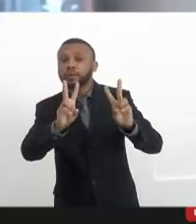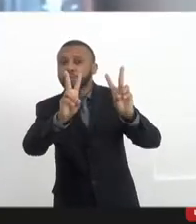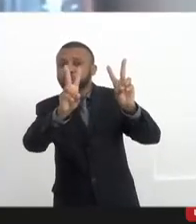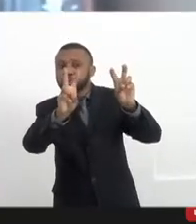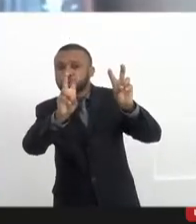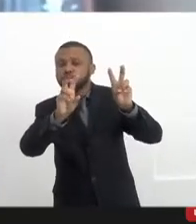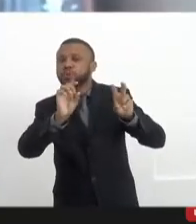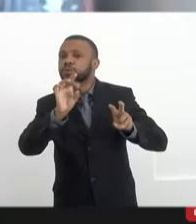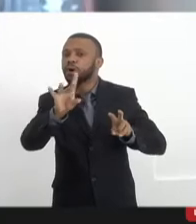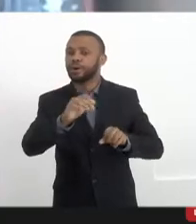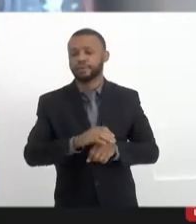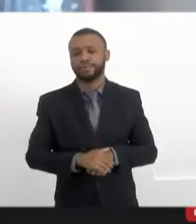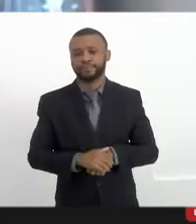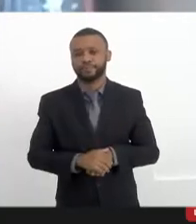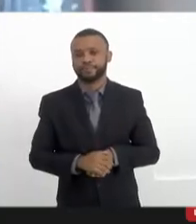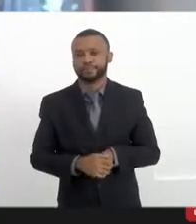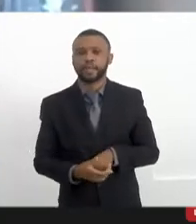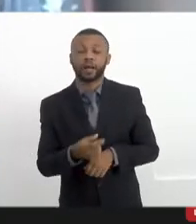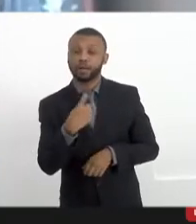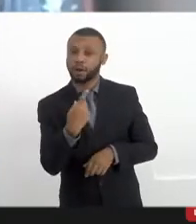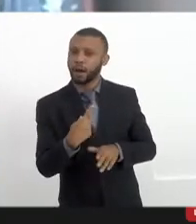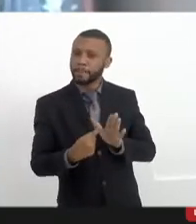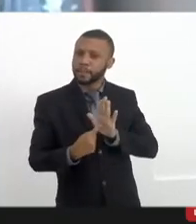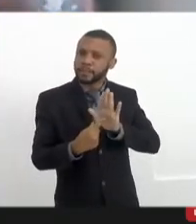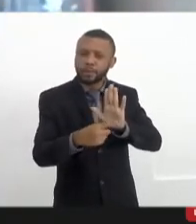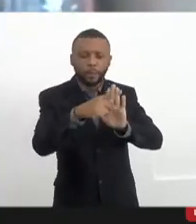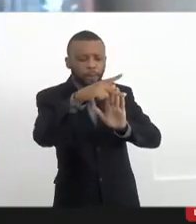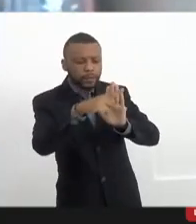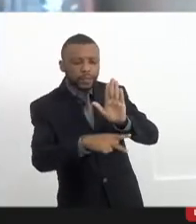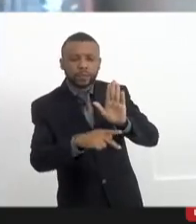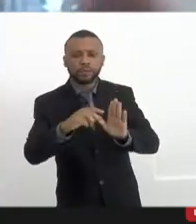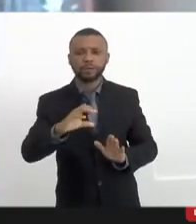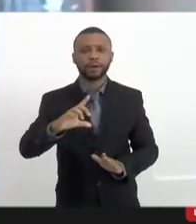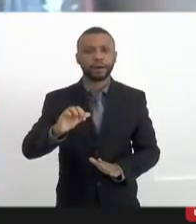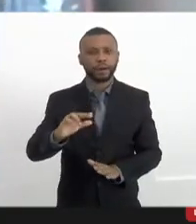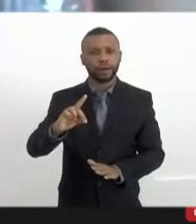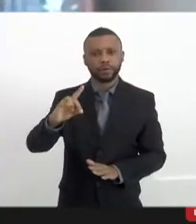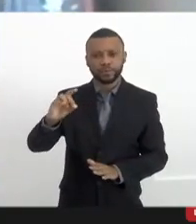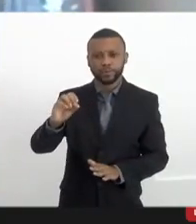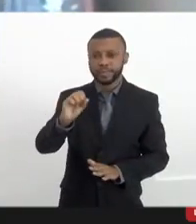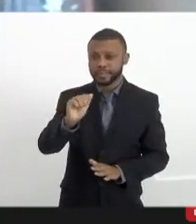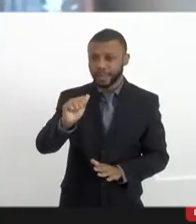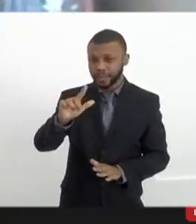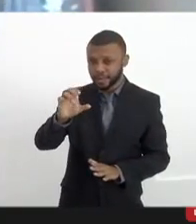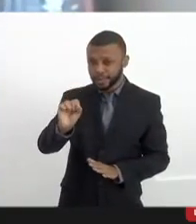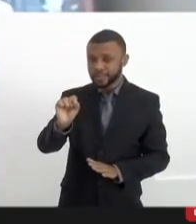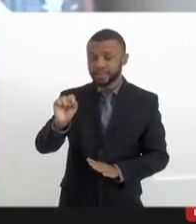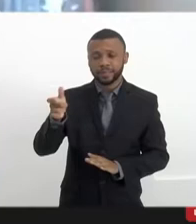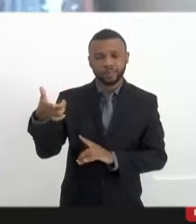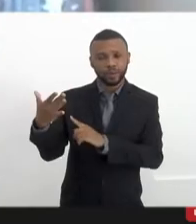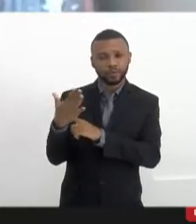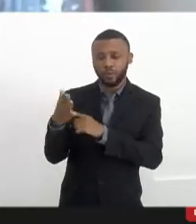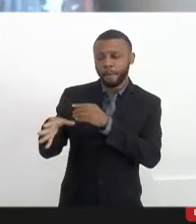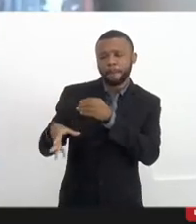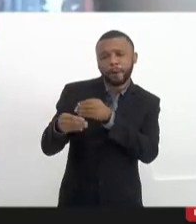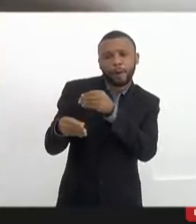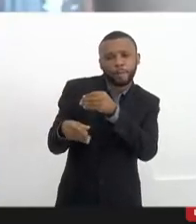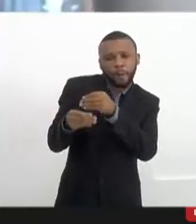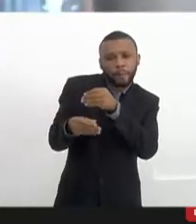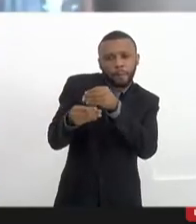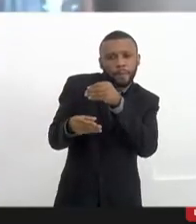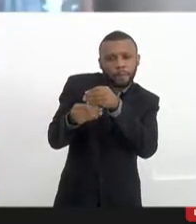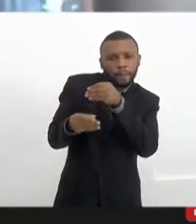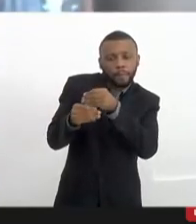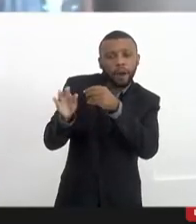já apresentou um projeto que o Claudinho Salles, que está aqui, ajudou a fazer, recompondo a composição. Esse